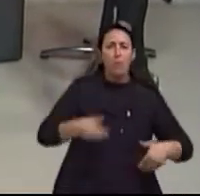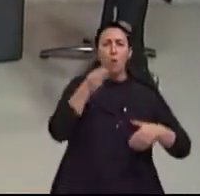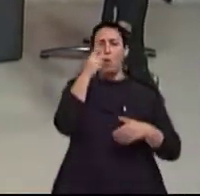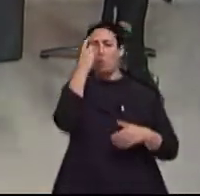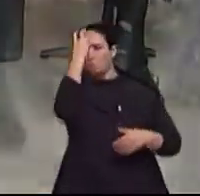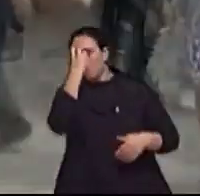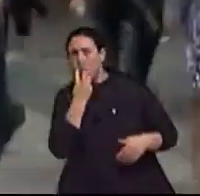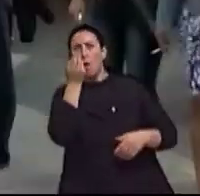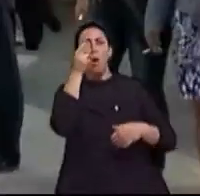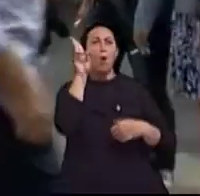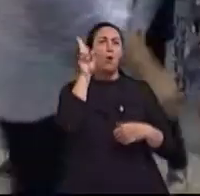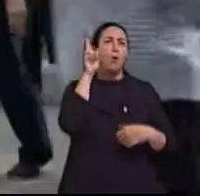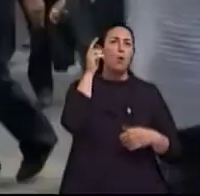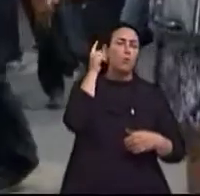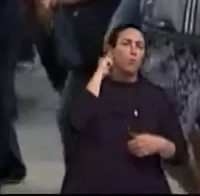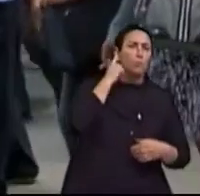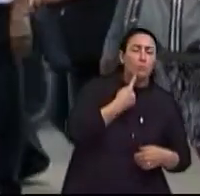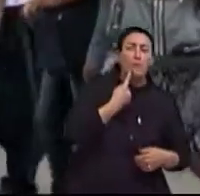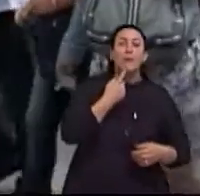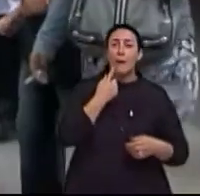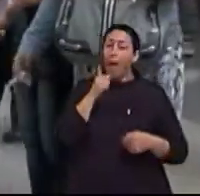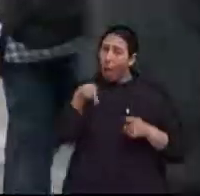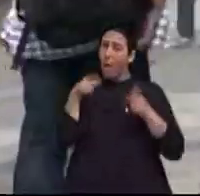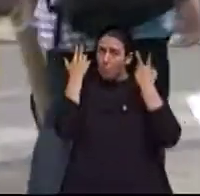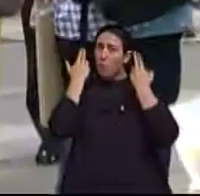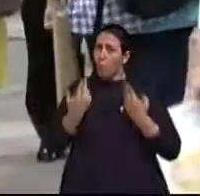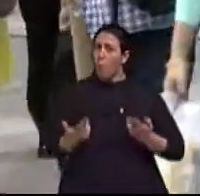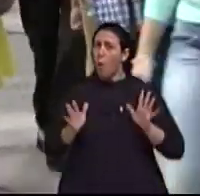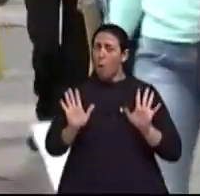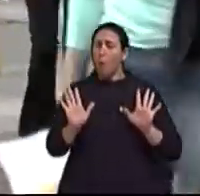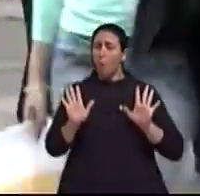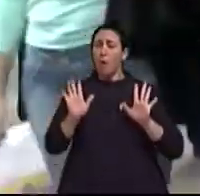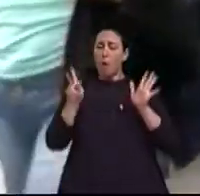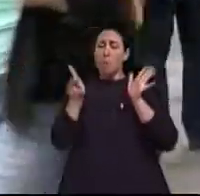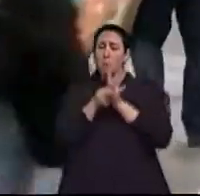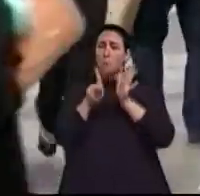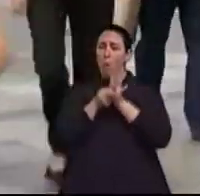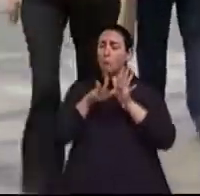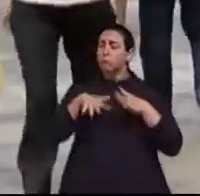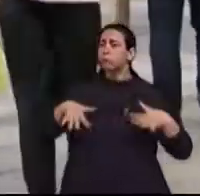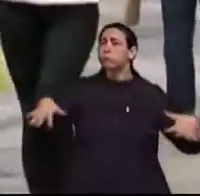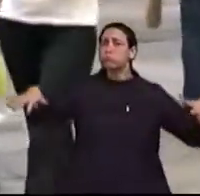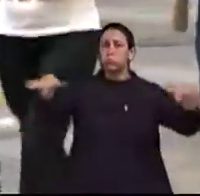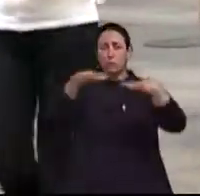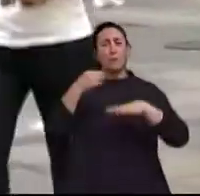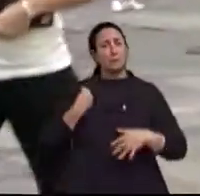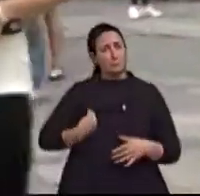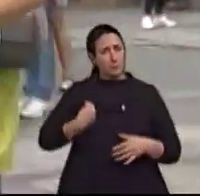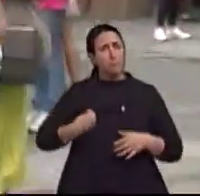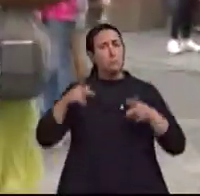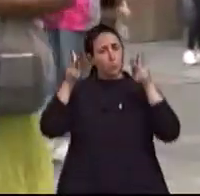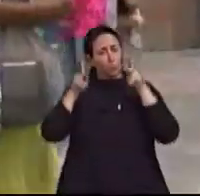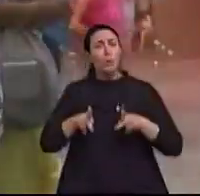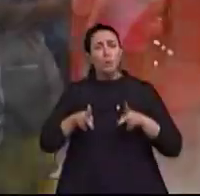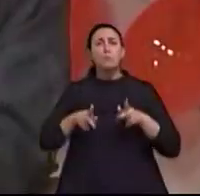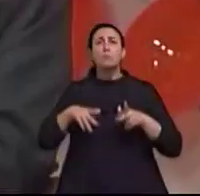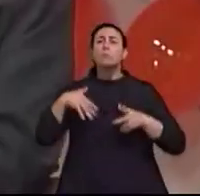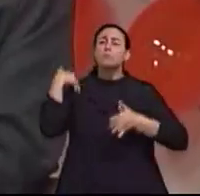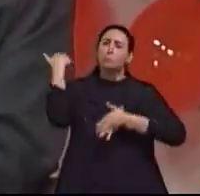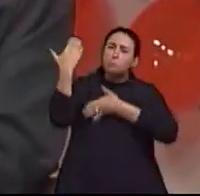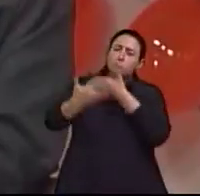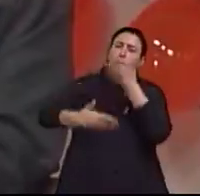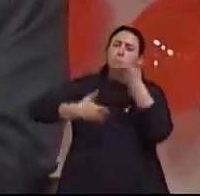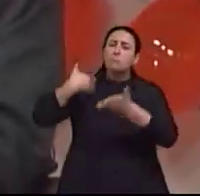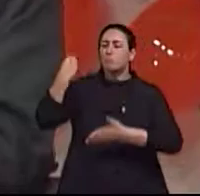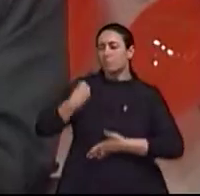três áreas. Ou seja, é natural na vida das pessoas, faz parte do transcurso natural da vida, as pessoas adquirirem